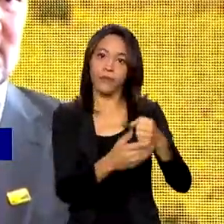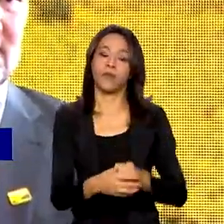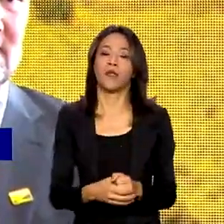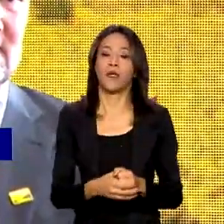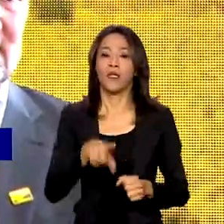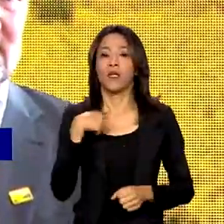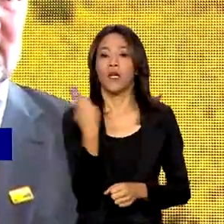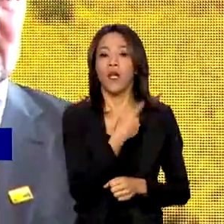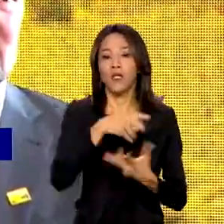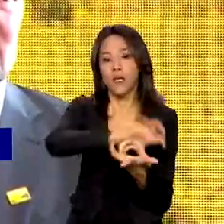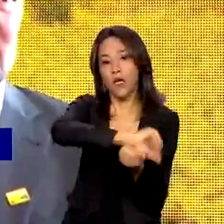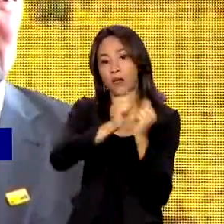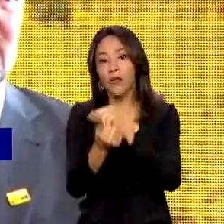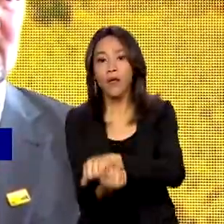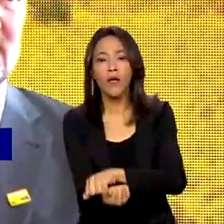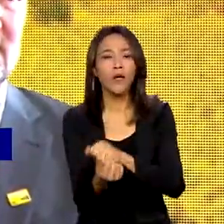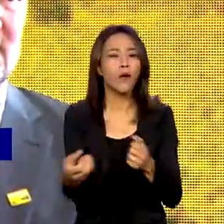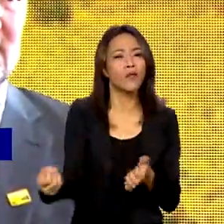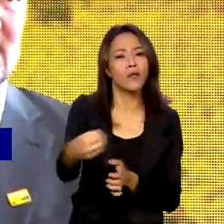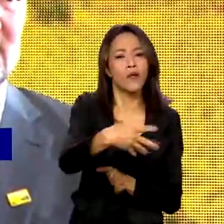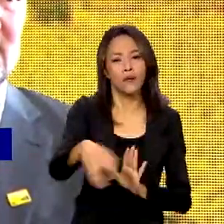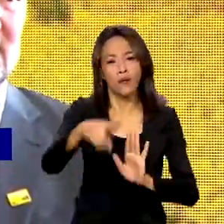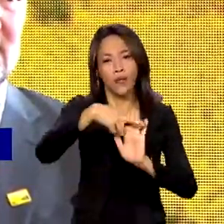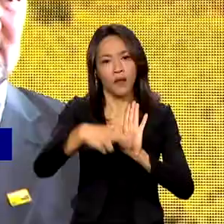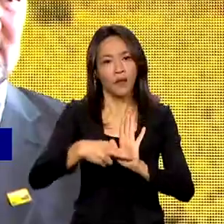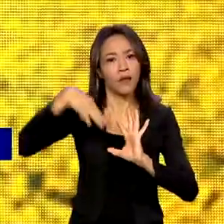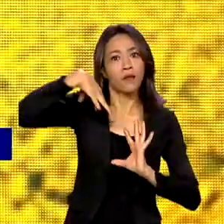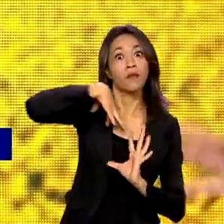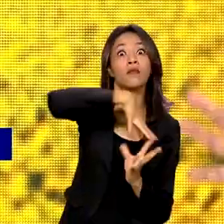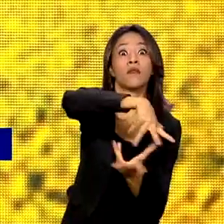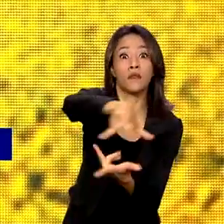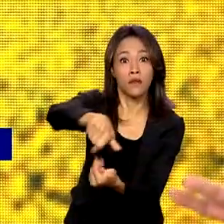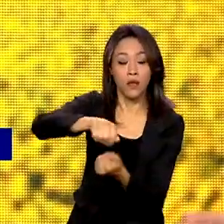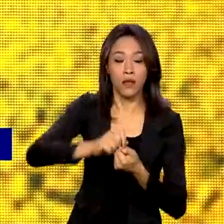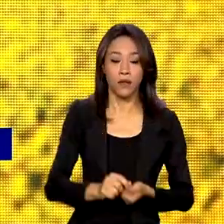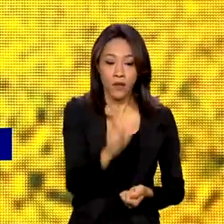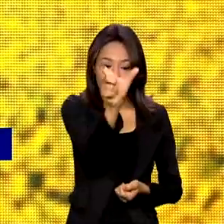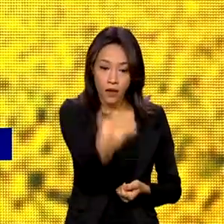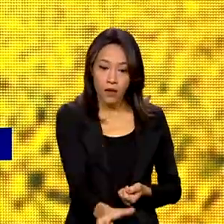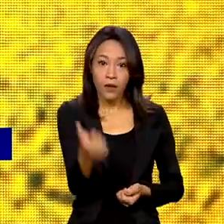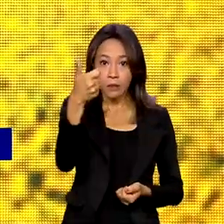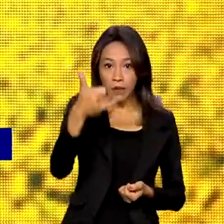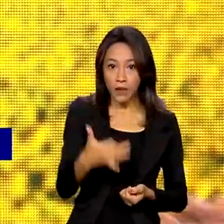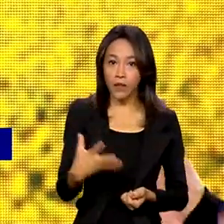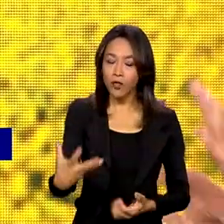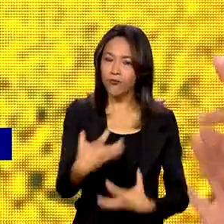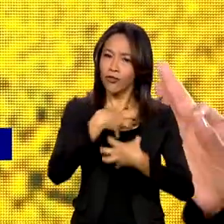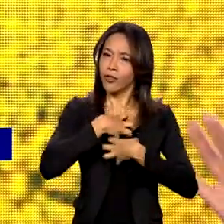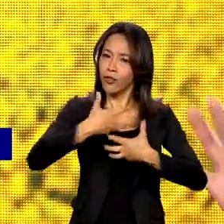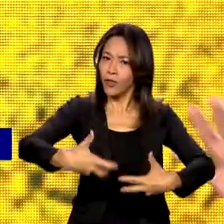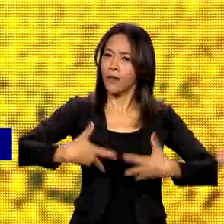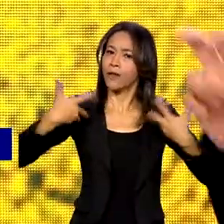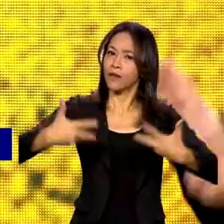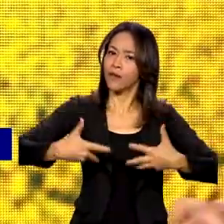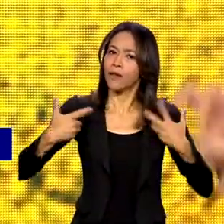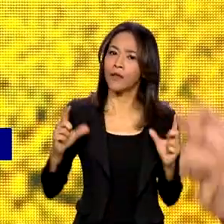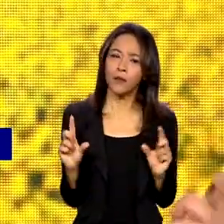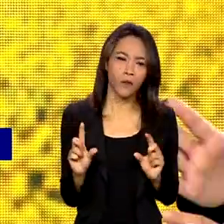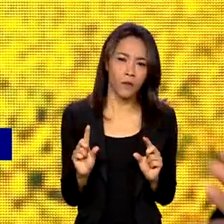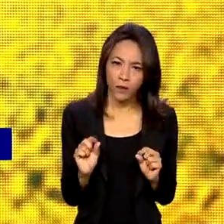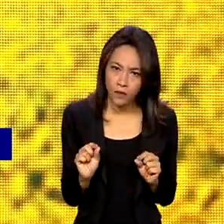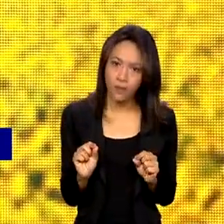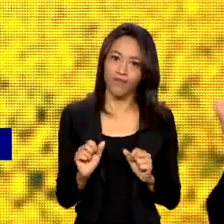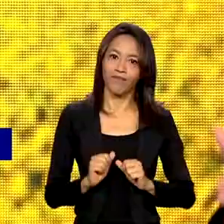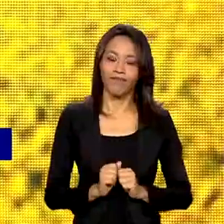às novas exigências internacionais. Tenho tido a alegria de